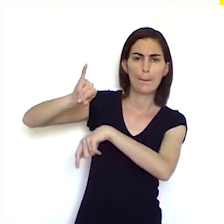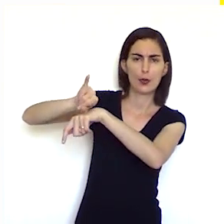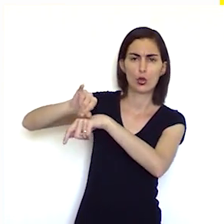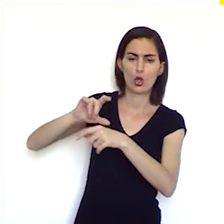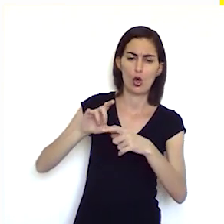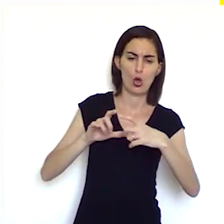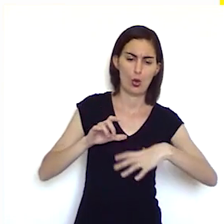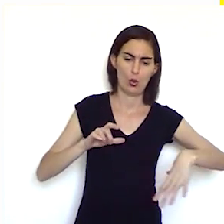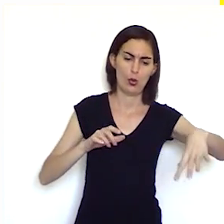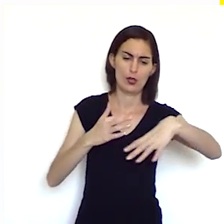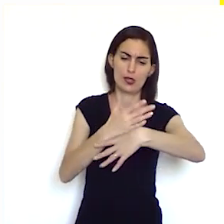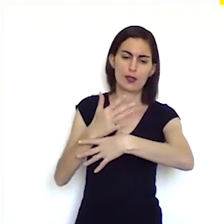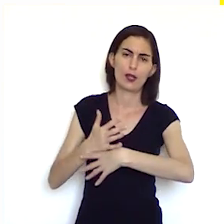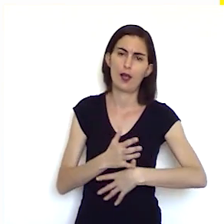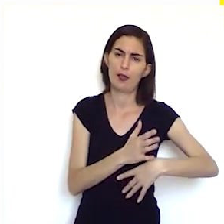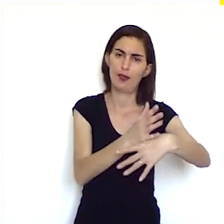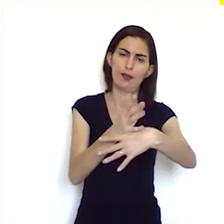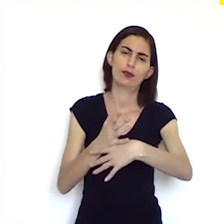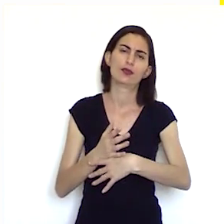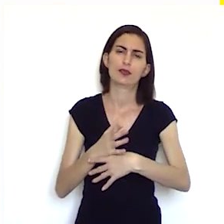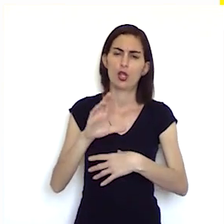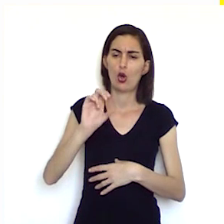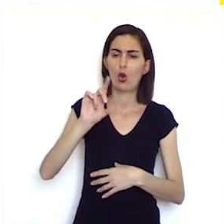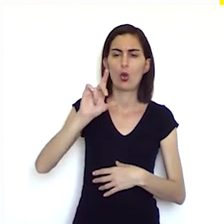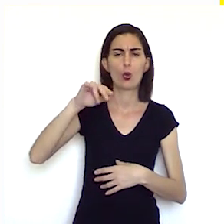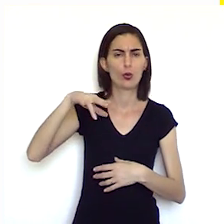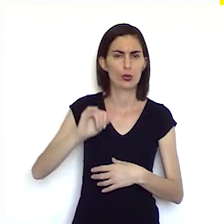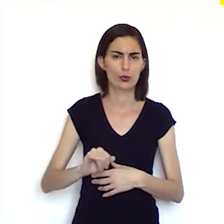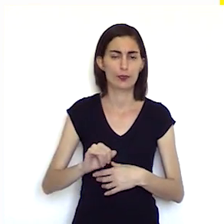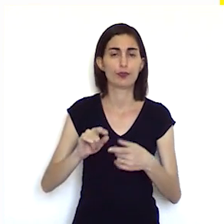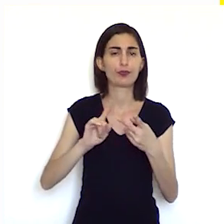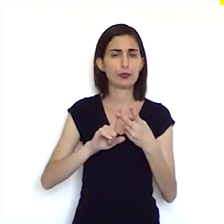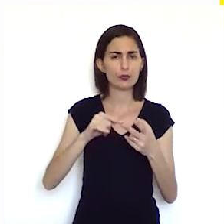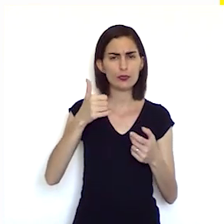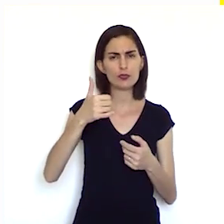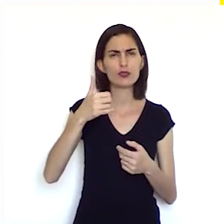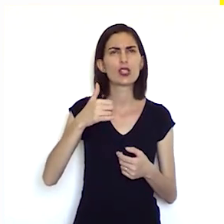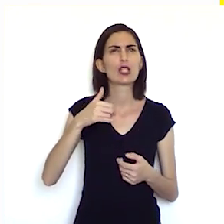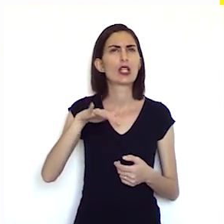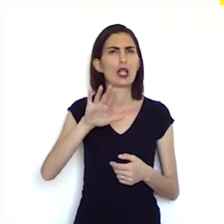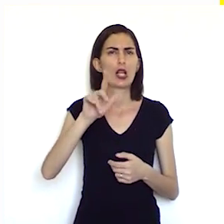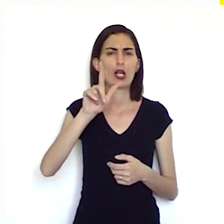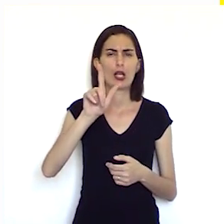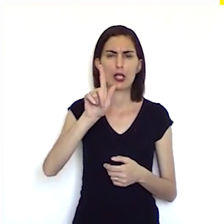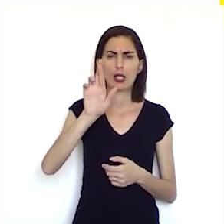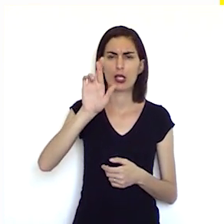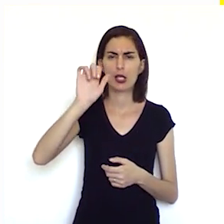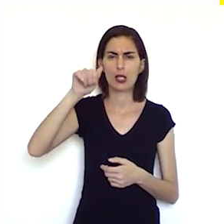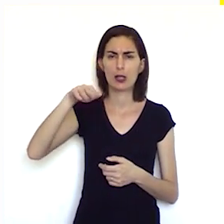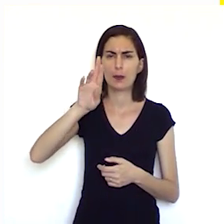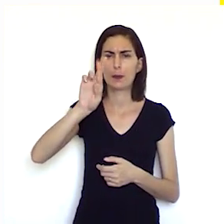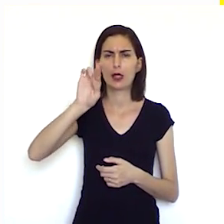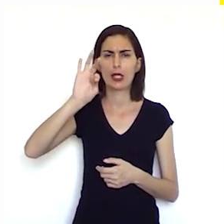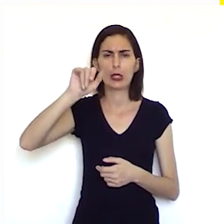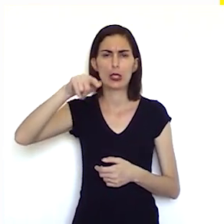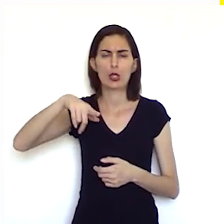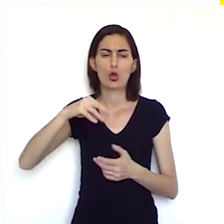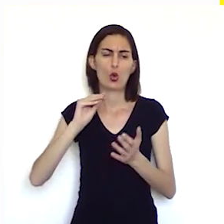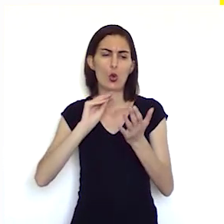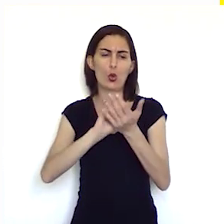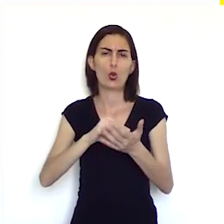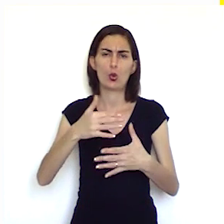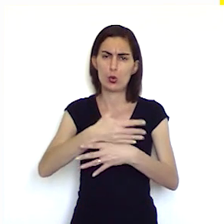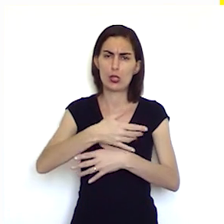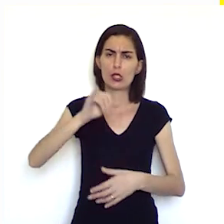colonos na América em 1763 a Grã-Bretanha estabeleceu nas colônias o imposto